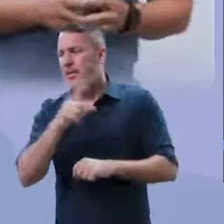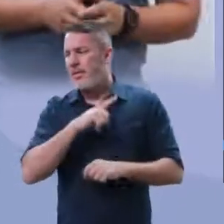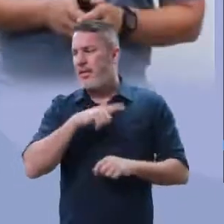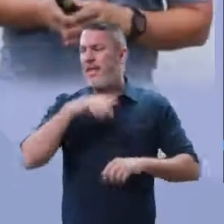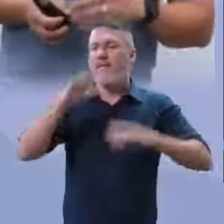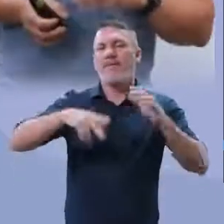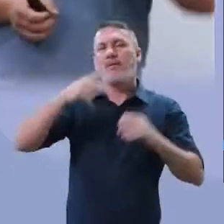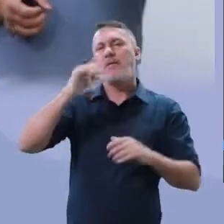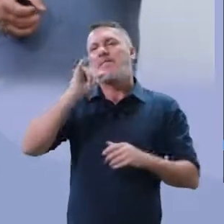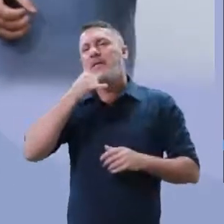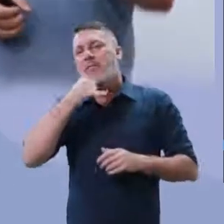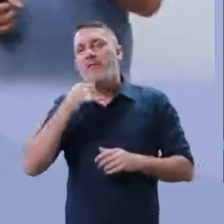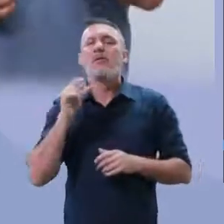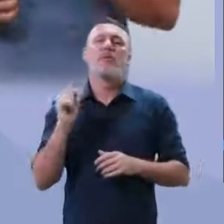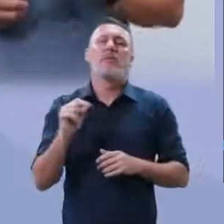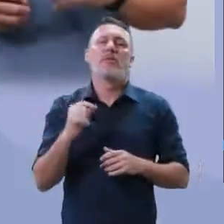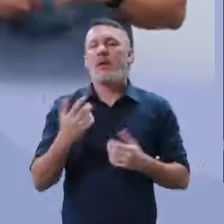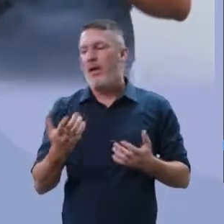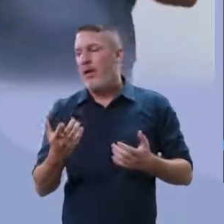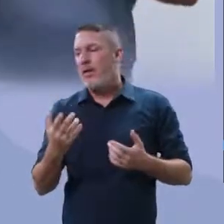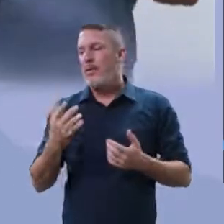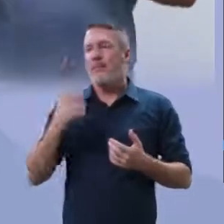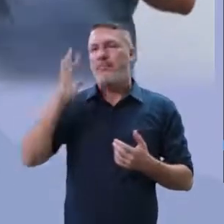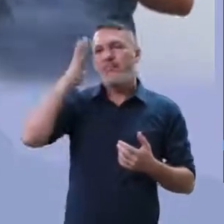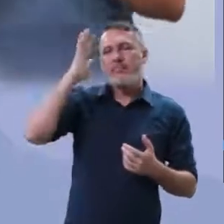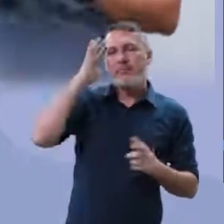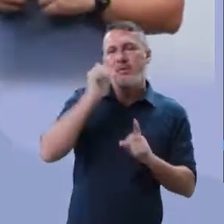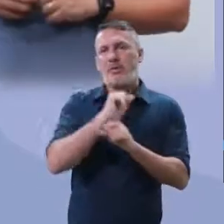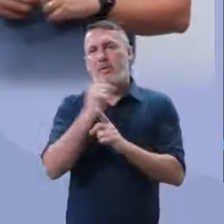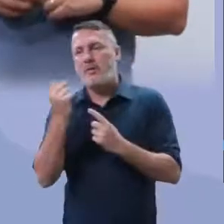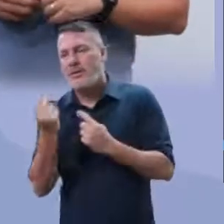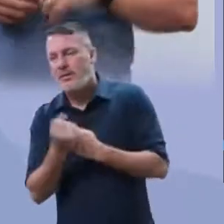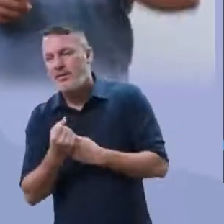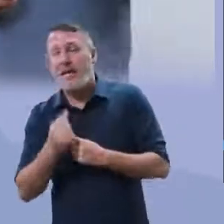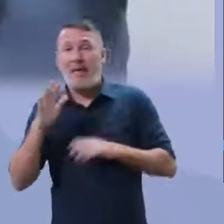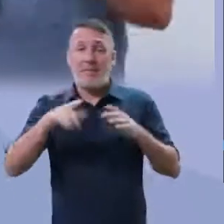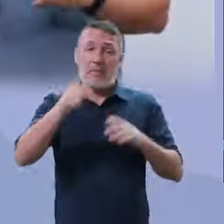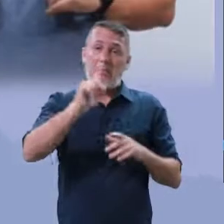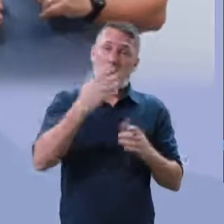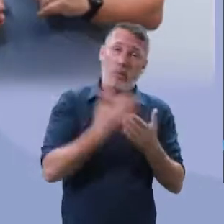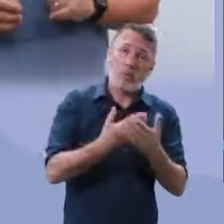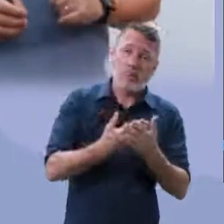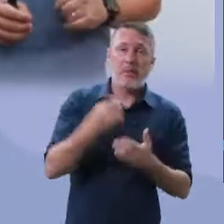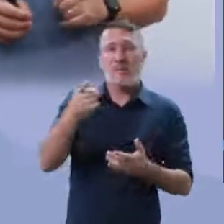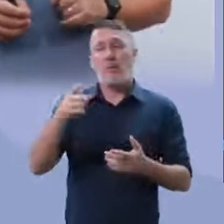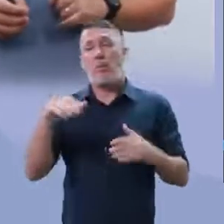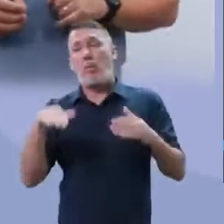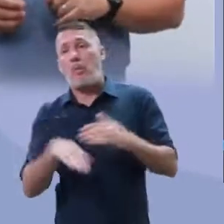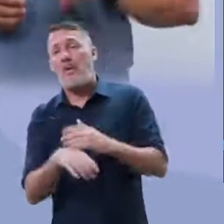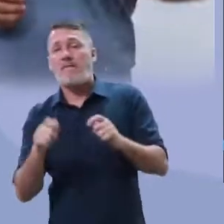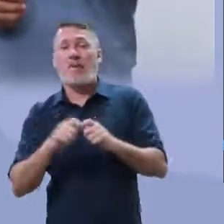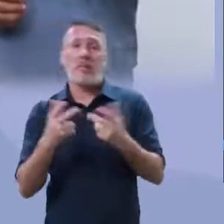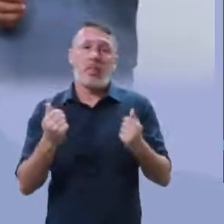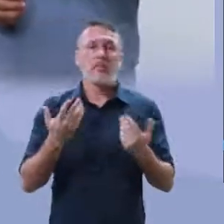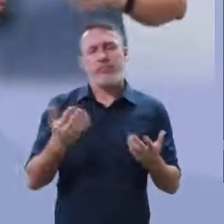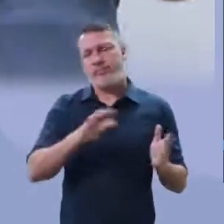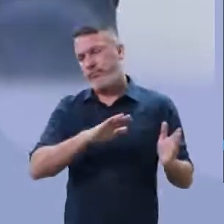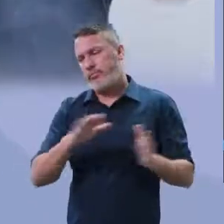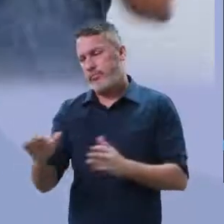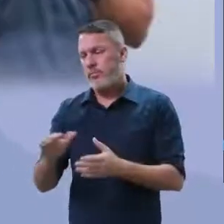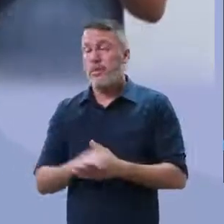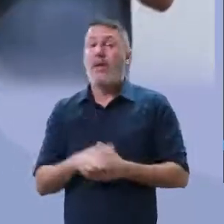muitas vezes, infelizmente, ficaram ali à mercê da sociedade. Ah, você só estuda. Ah, você só faz isso.